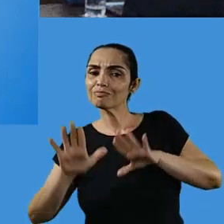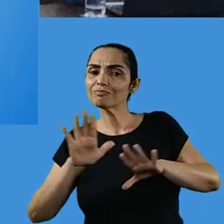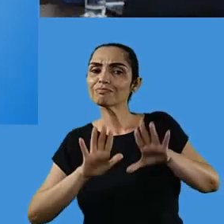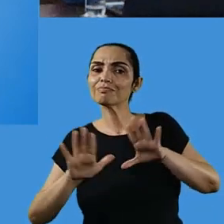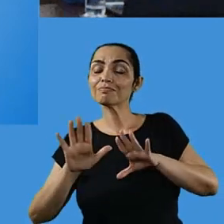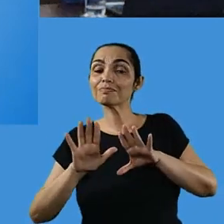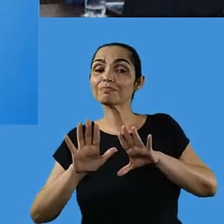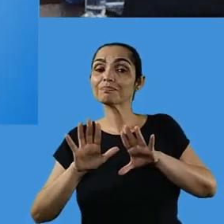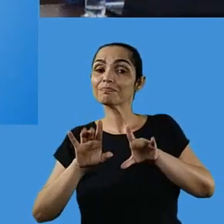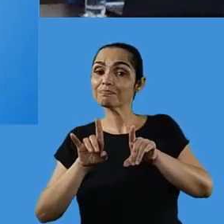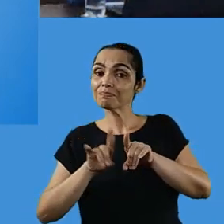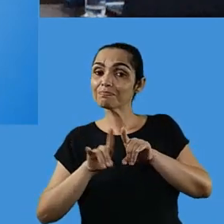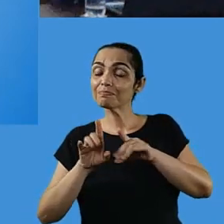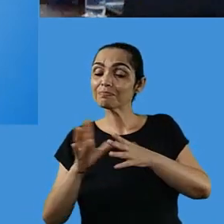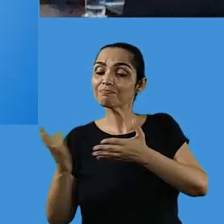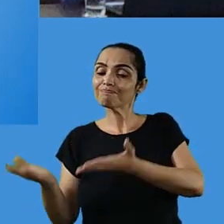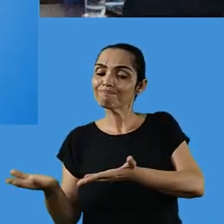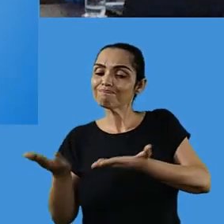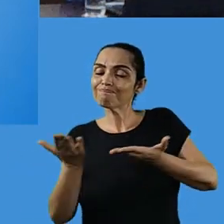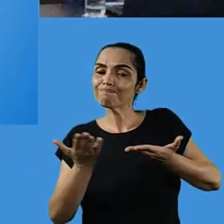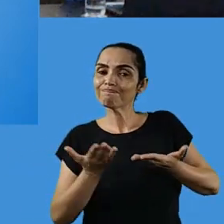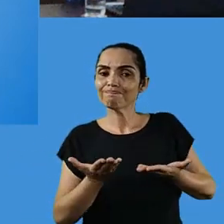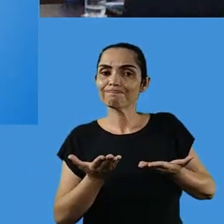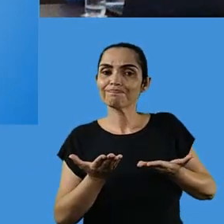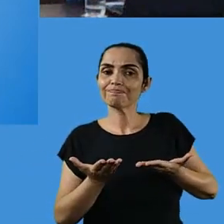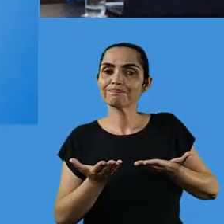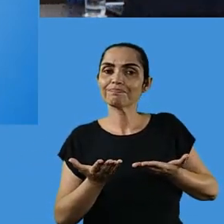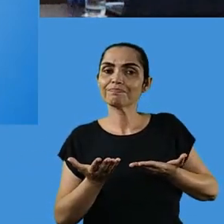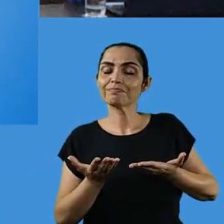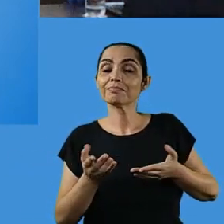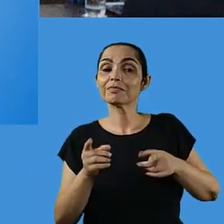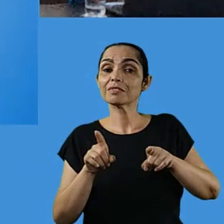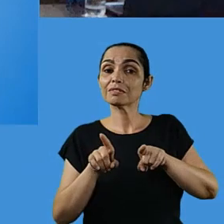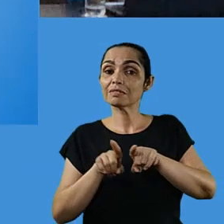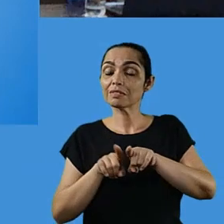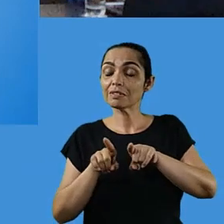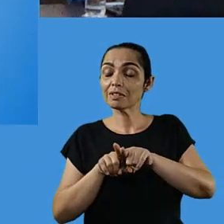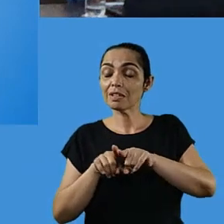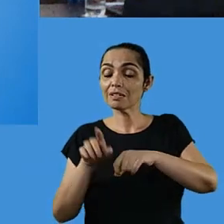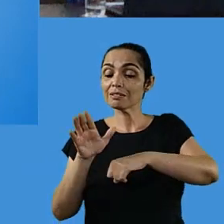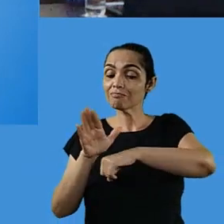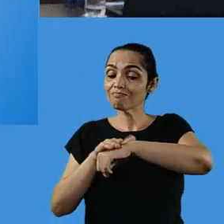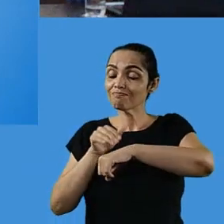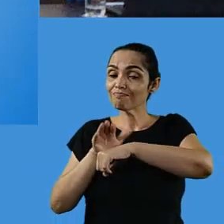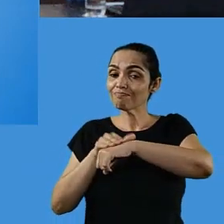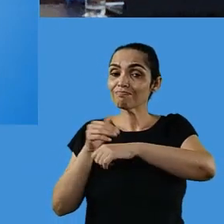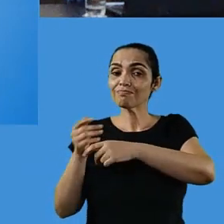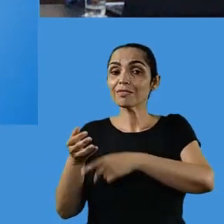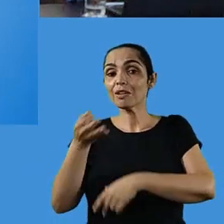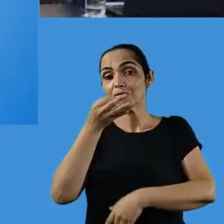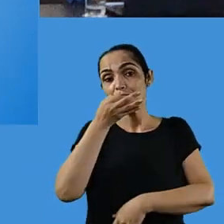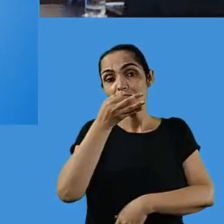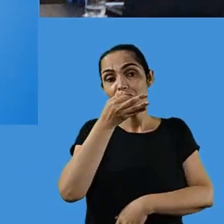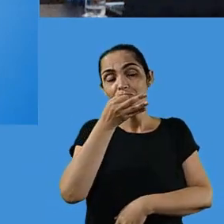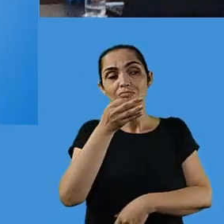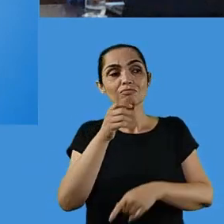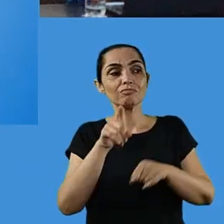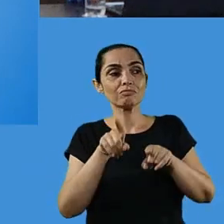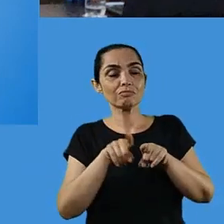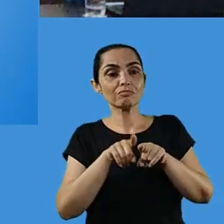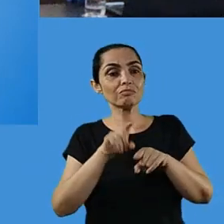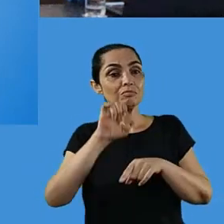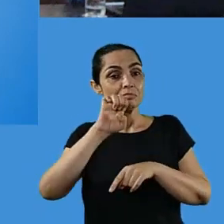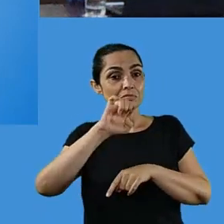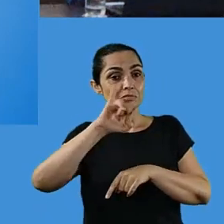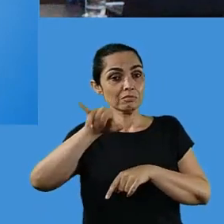aprendizagem tão necessária, nós precisamos acolhermos, trazer. E isso, a